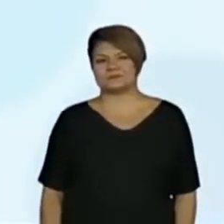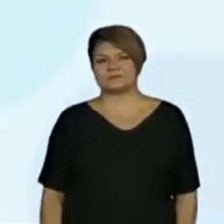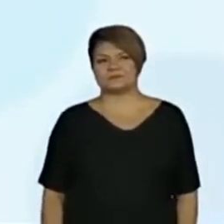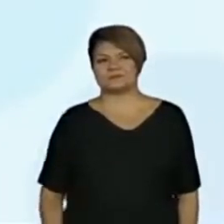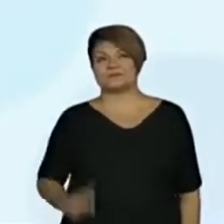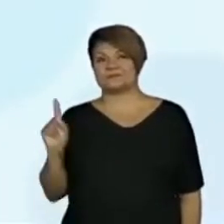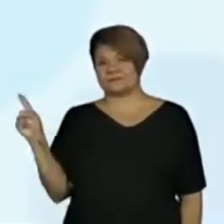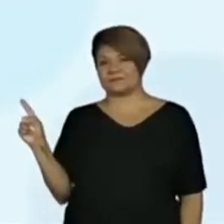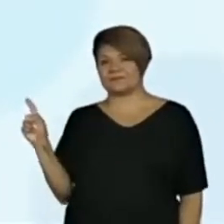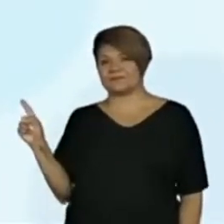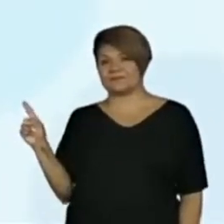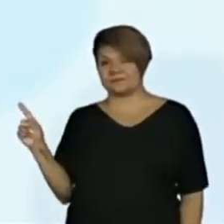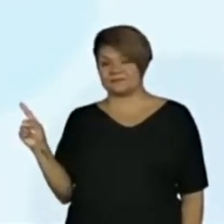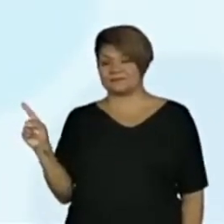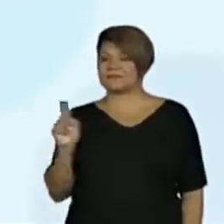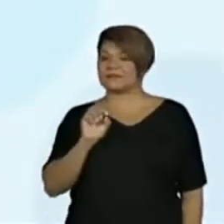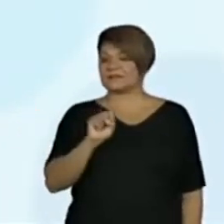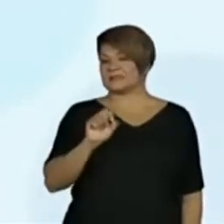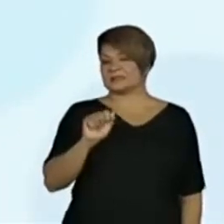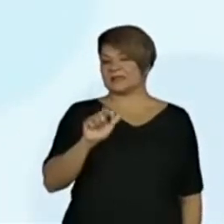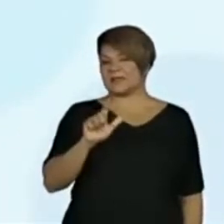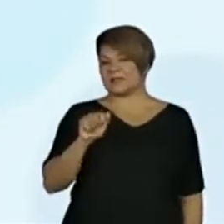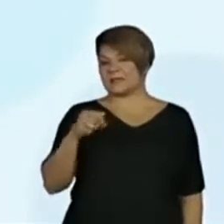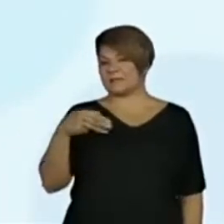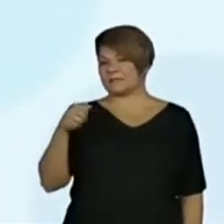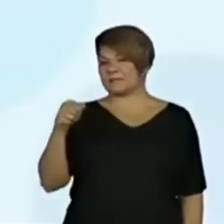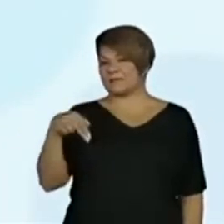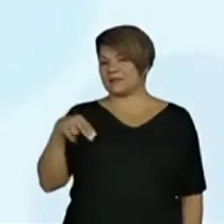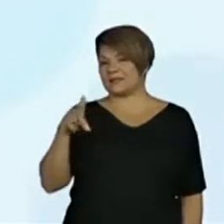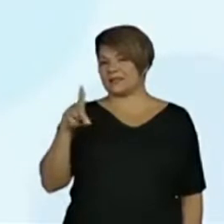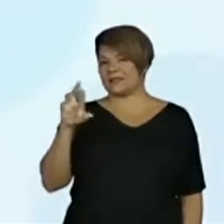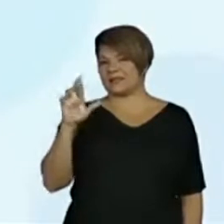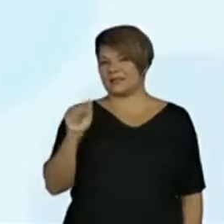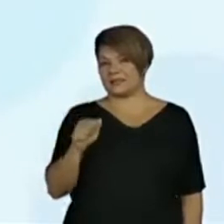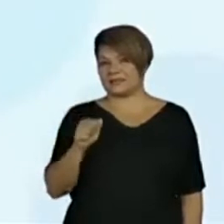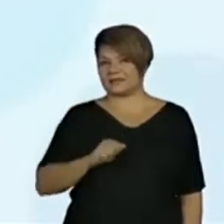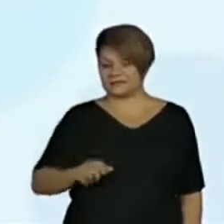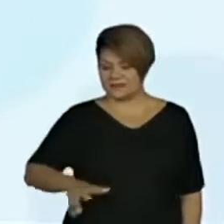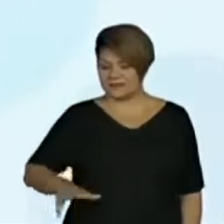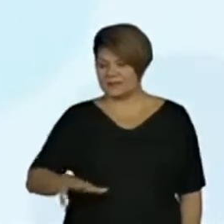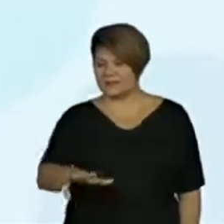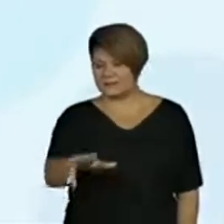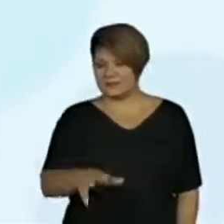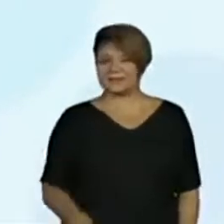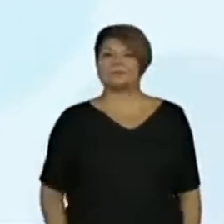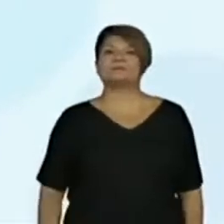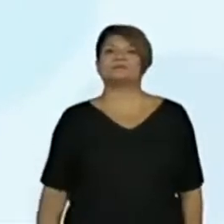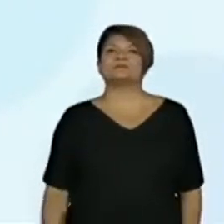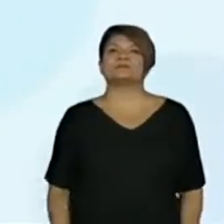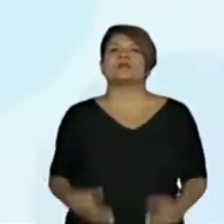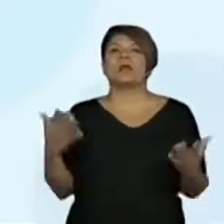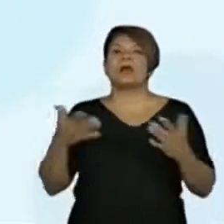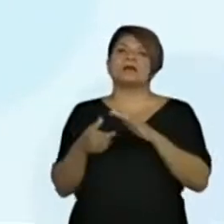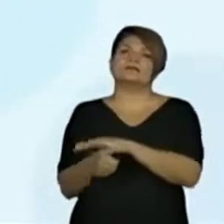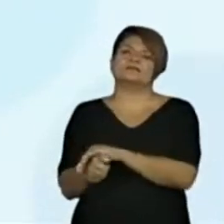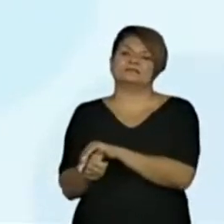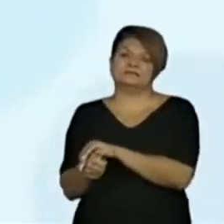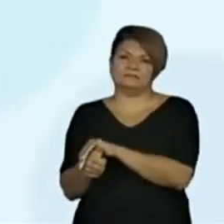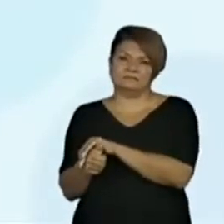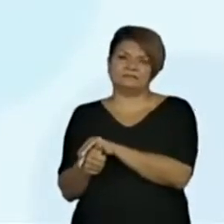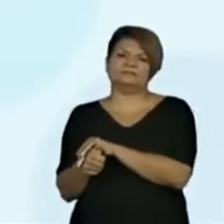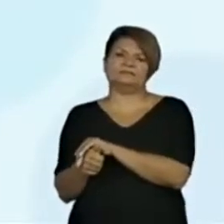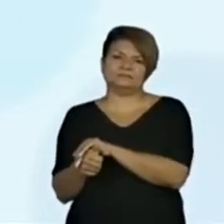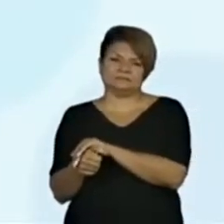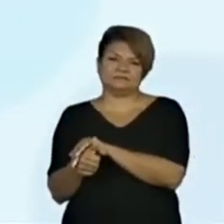Essa é a salamandra aquática. Agora, não apareceu as tartarugas? Não tinha